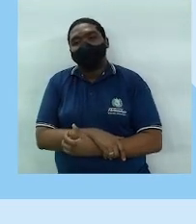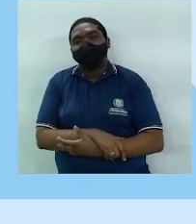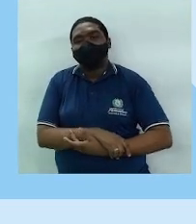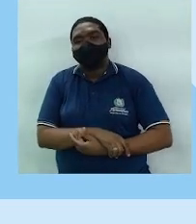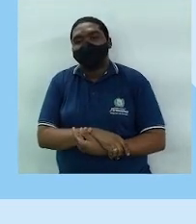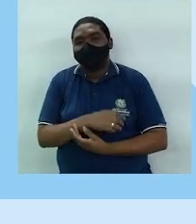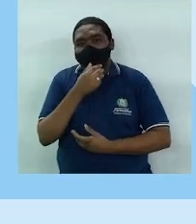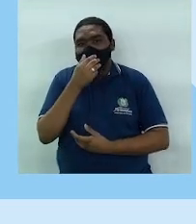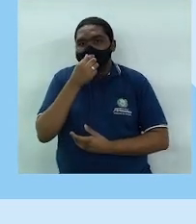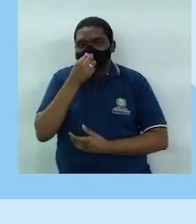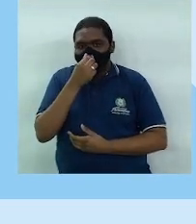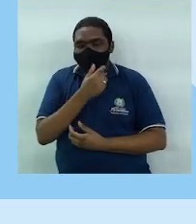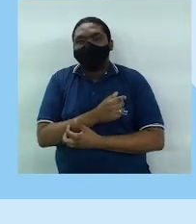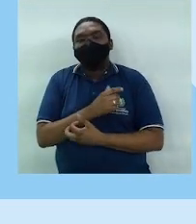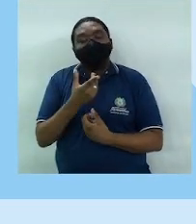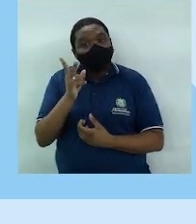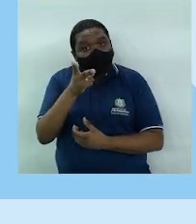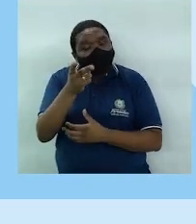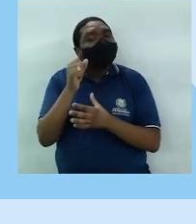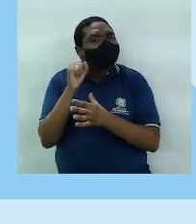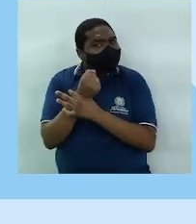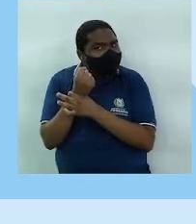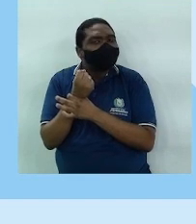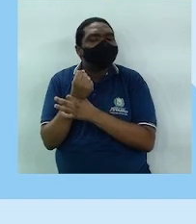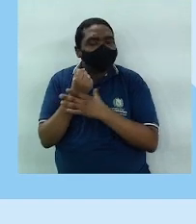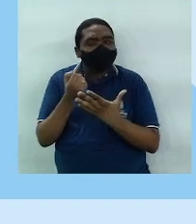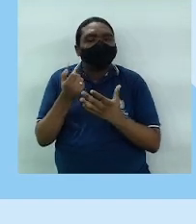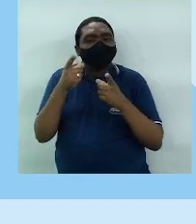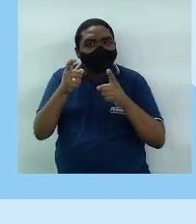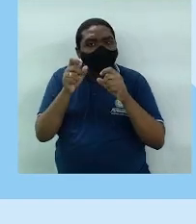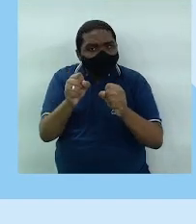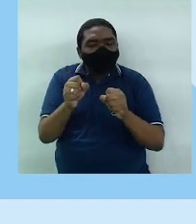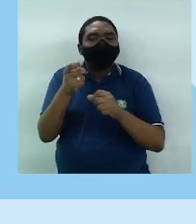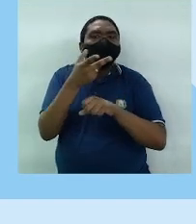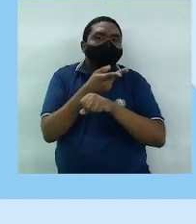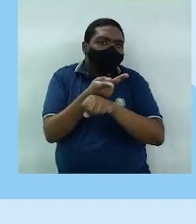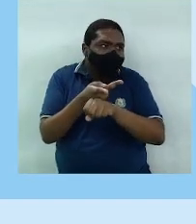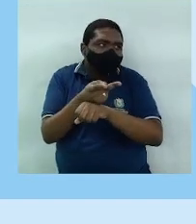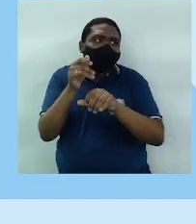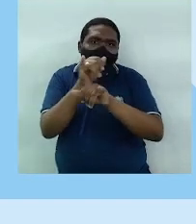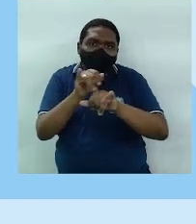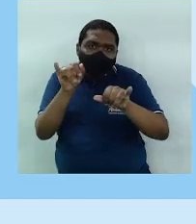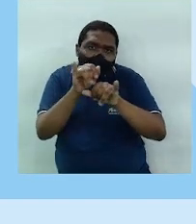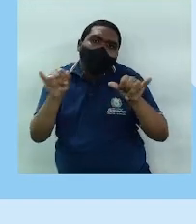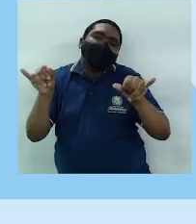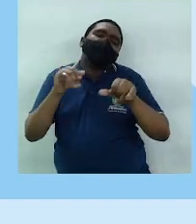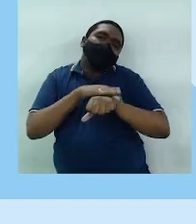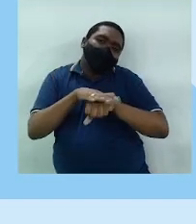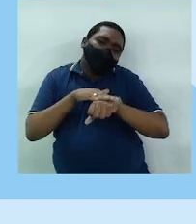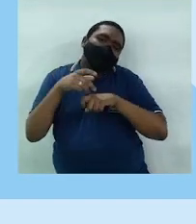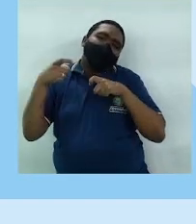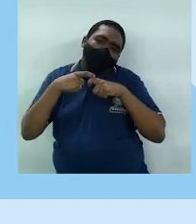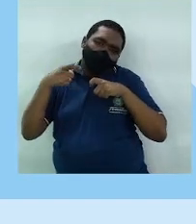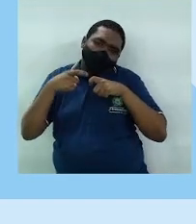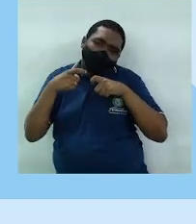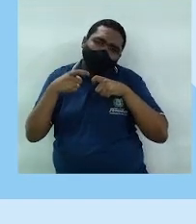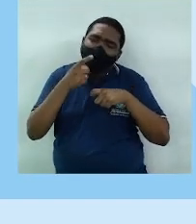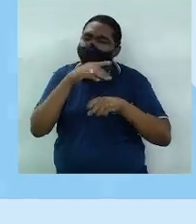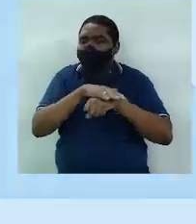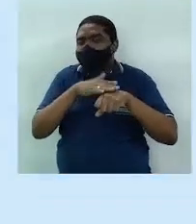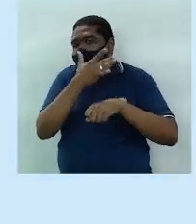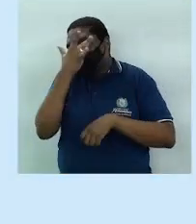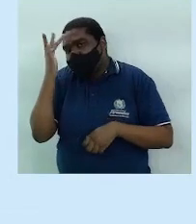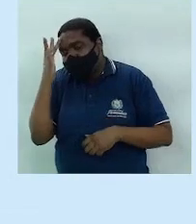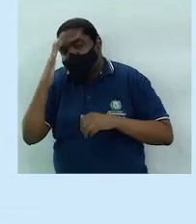certo? De maneiras seguras, tá certo? Busque informações, converse com médicos, converse com pessoas